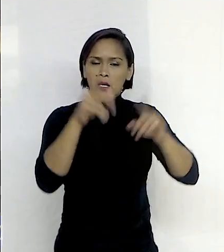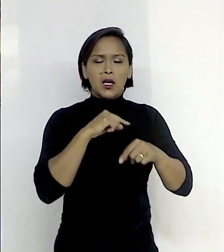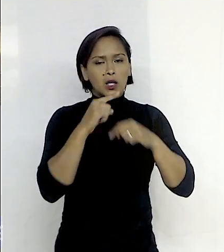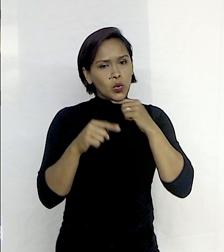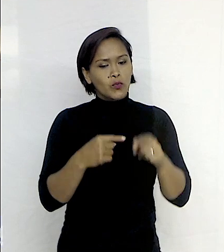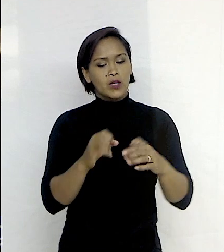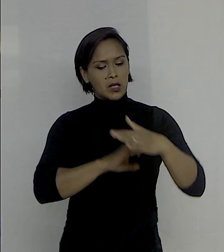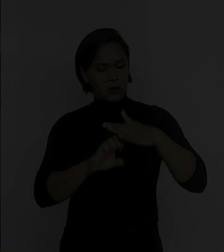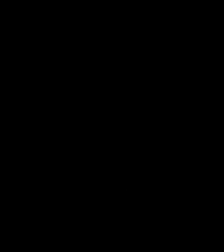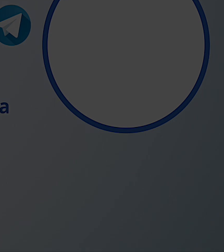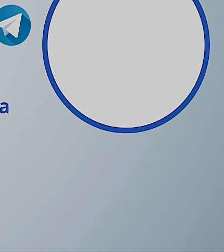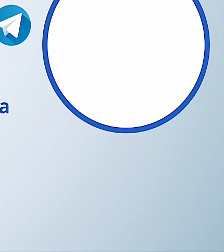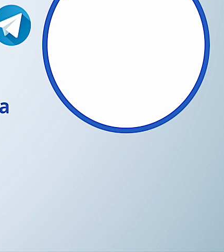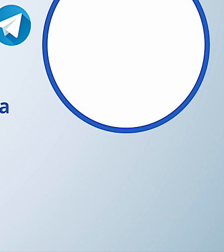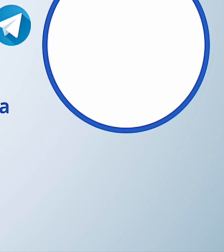dúvida.